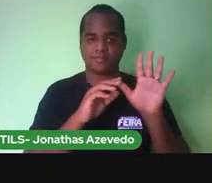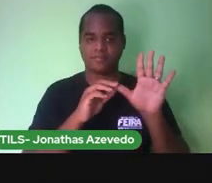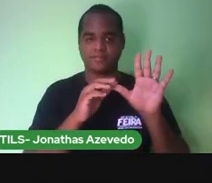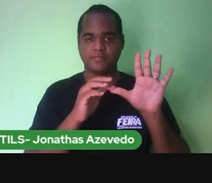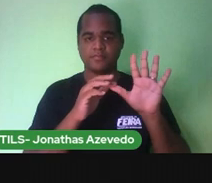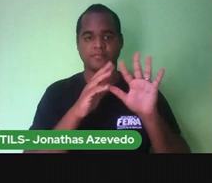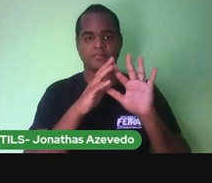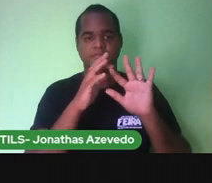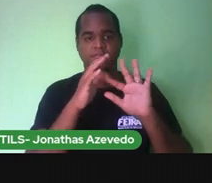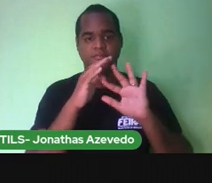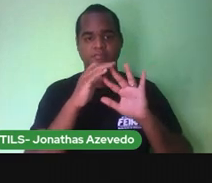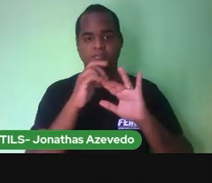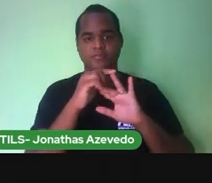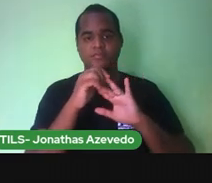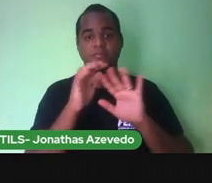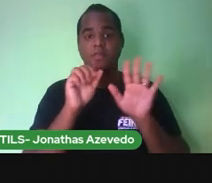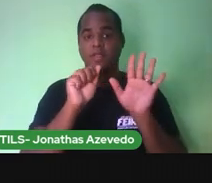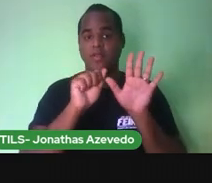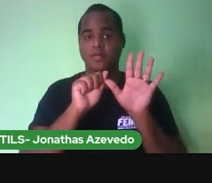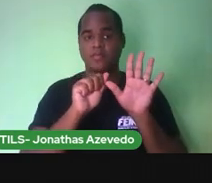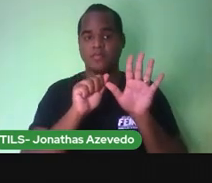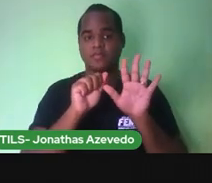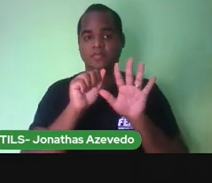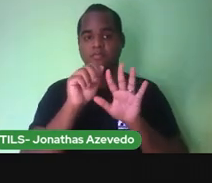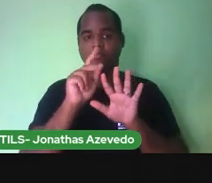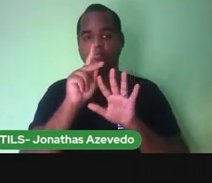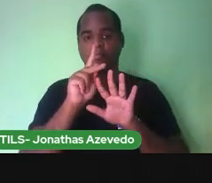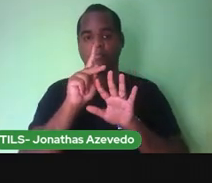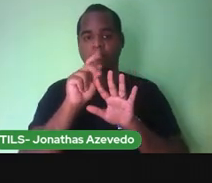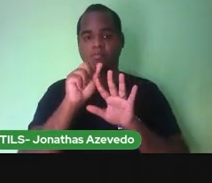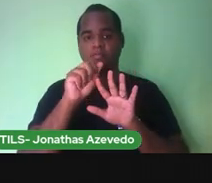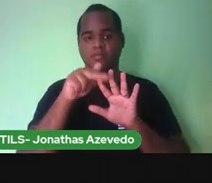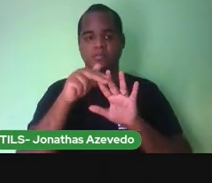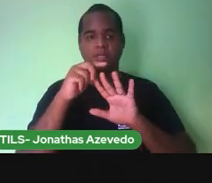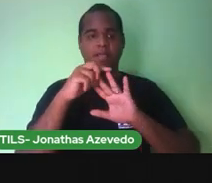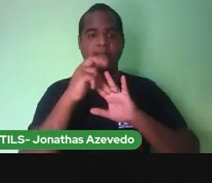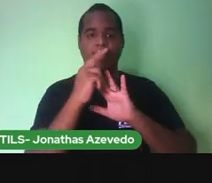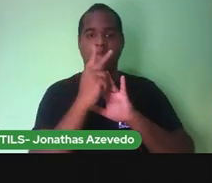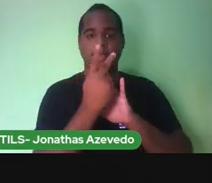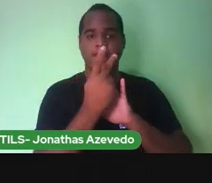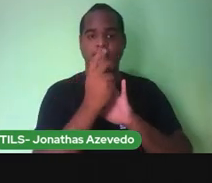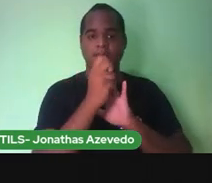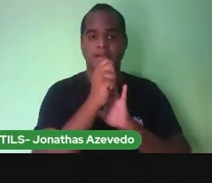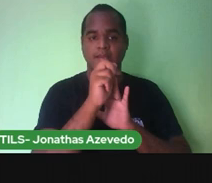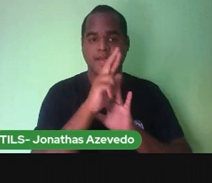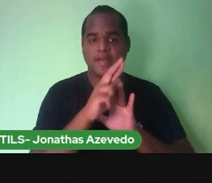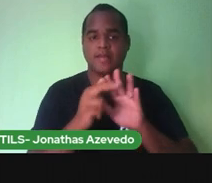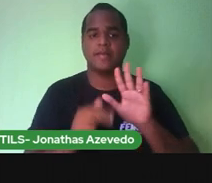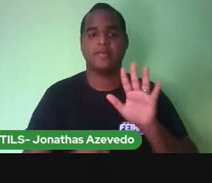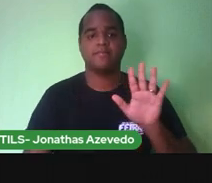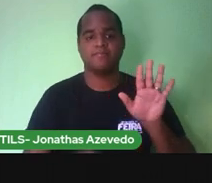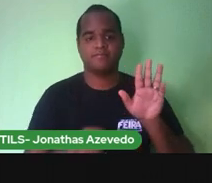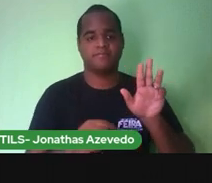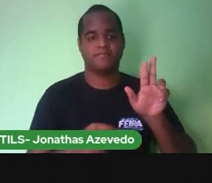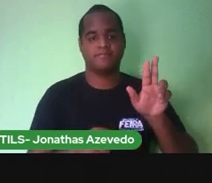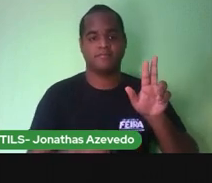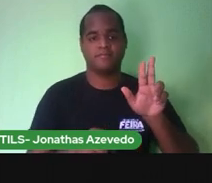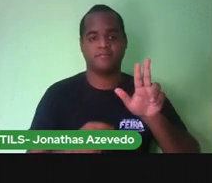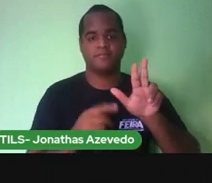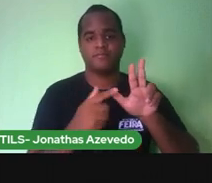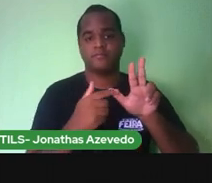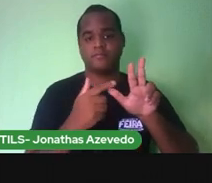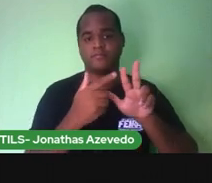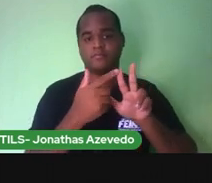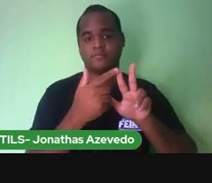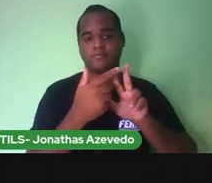Apanhar. A-pa-nhar. Ó. Isso. A